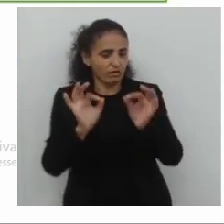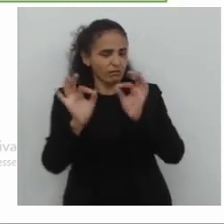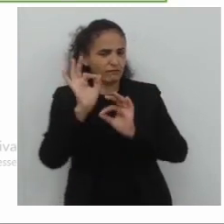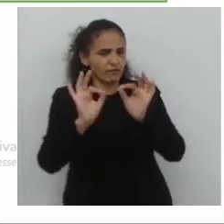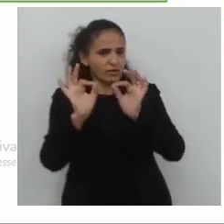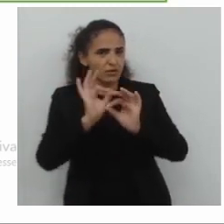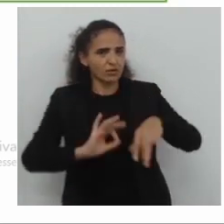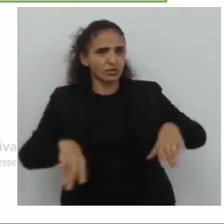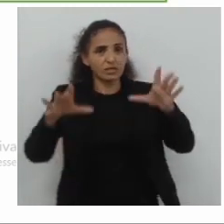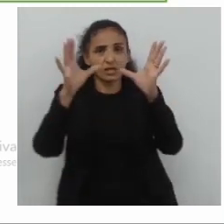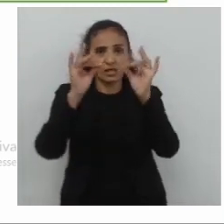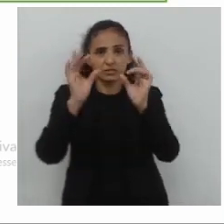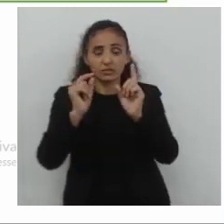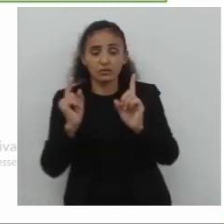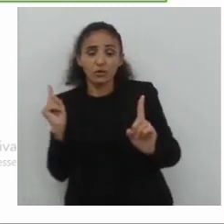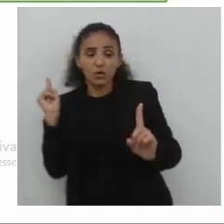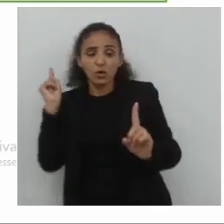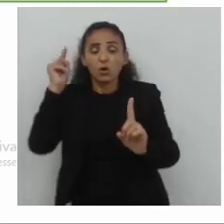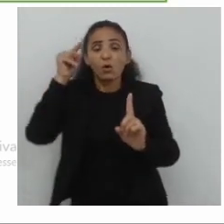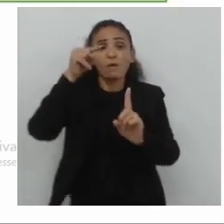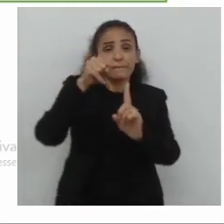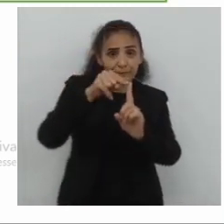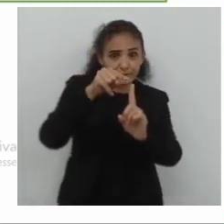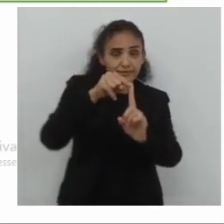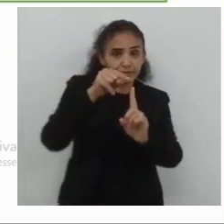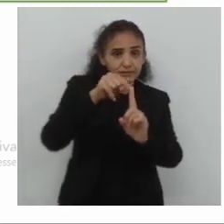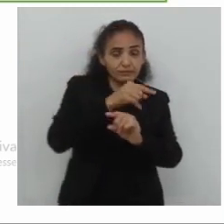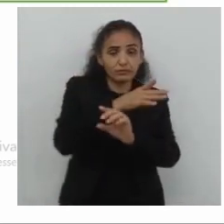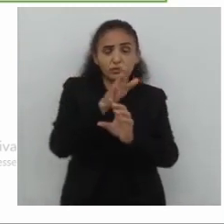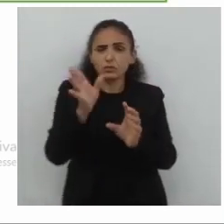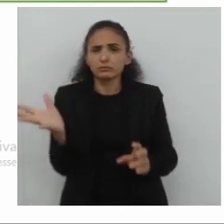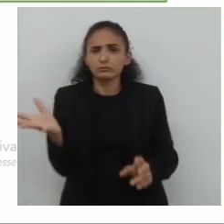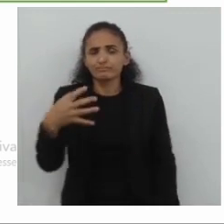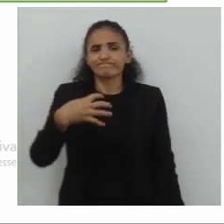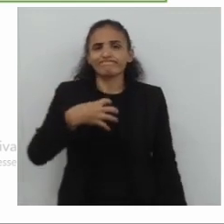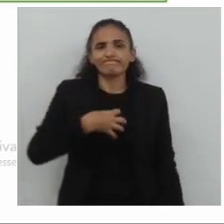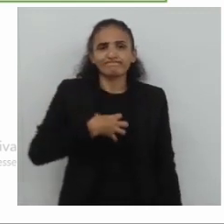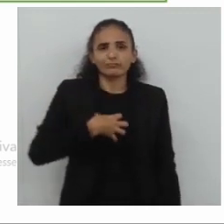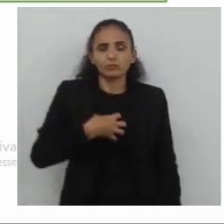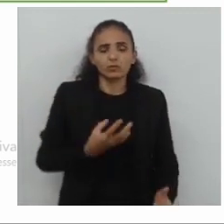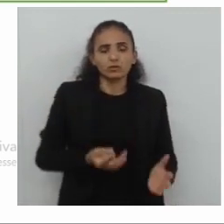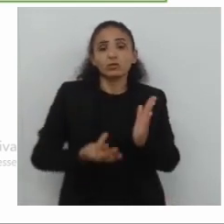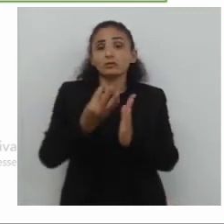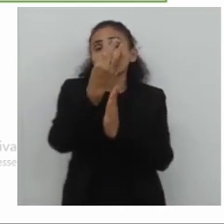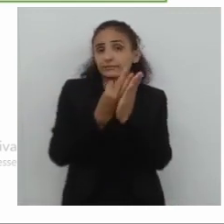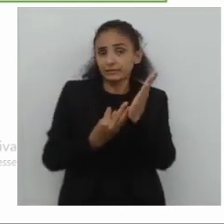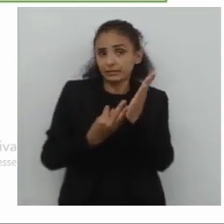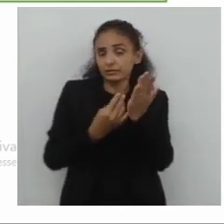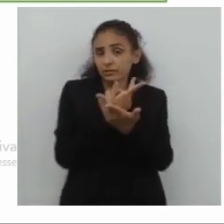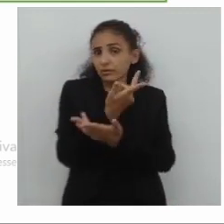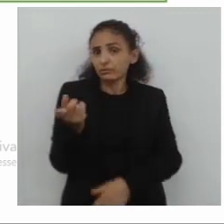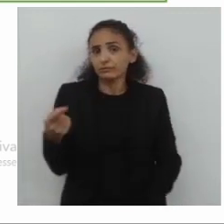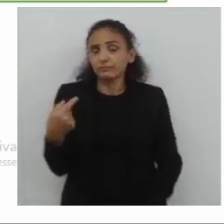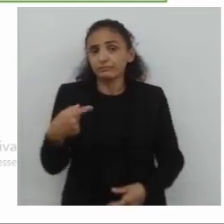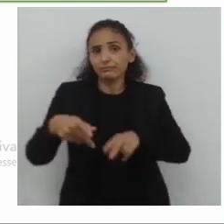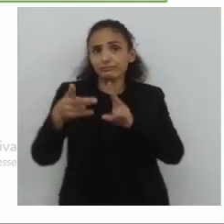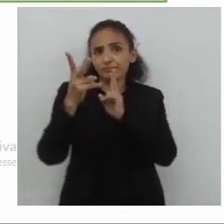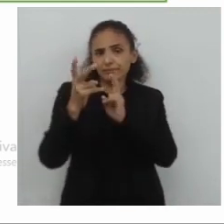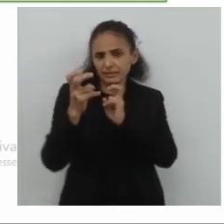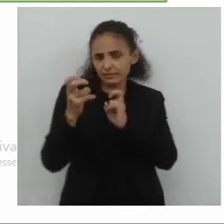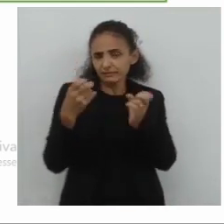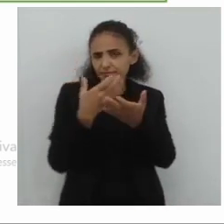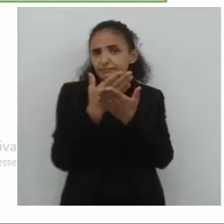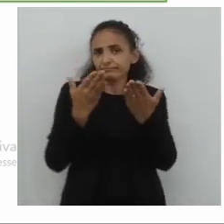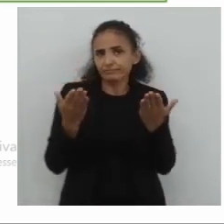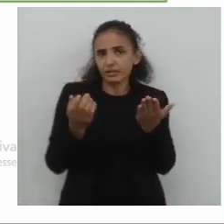a coerência tem como função a construção dos sentidos, da textualidade. Nós vemos ainda aí,